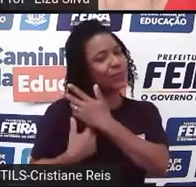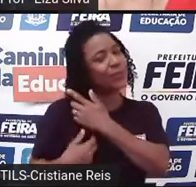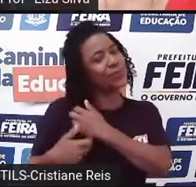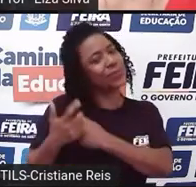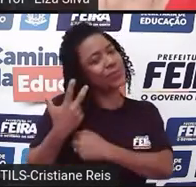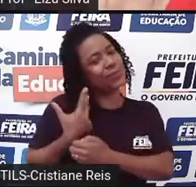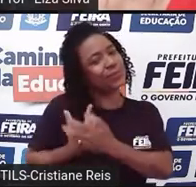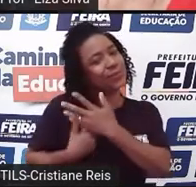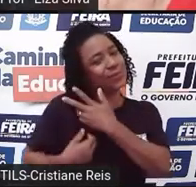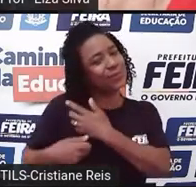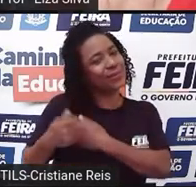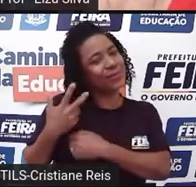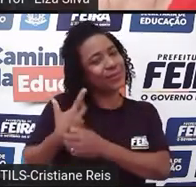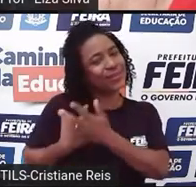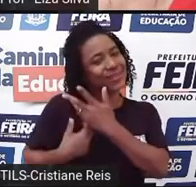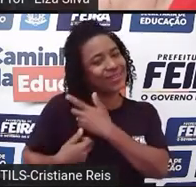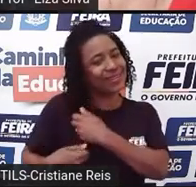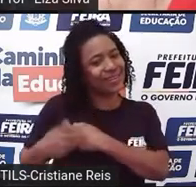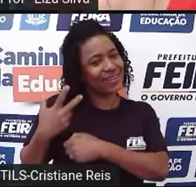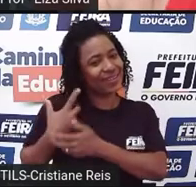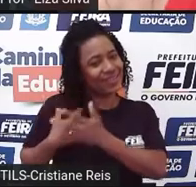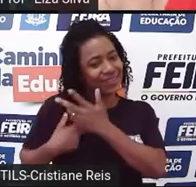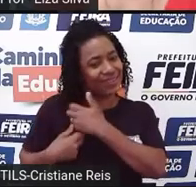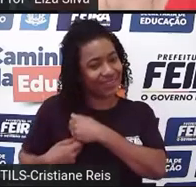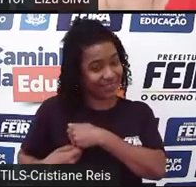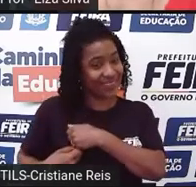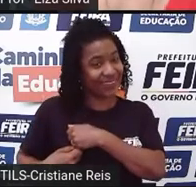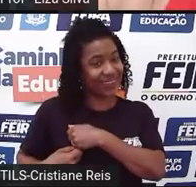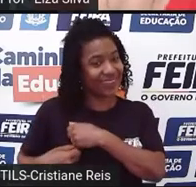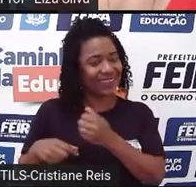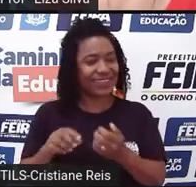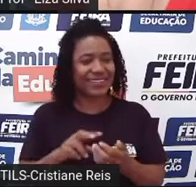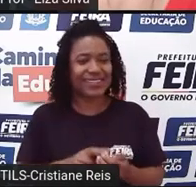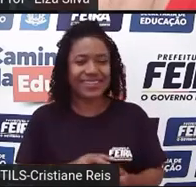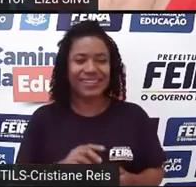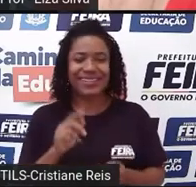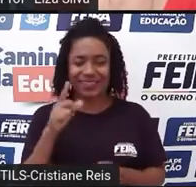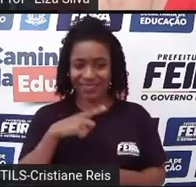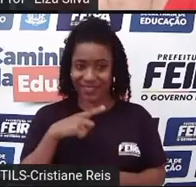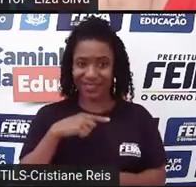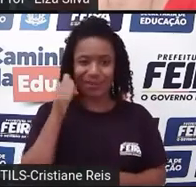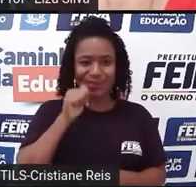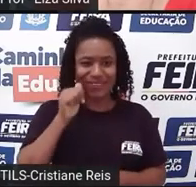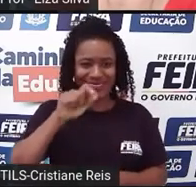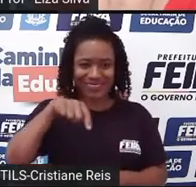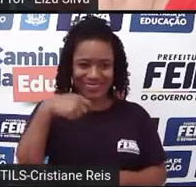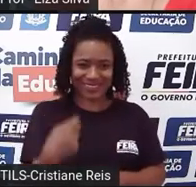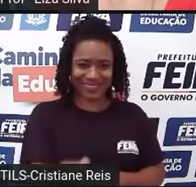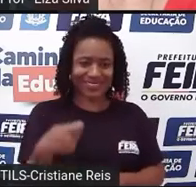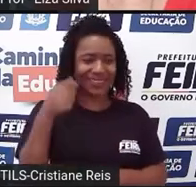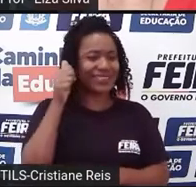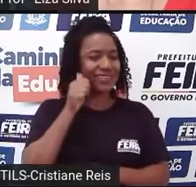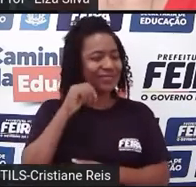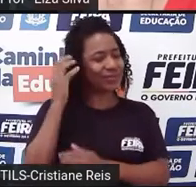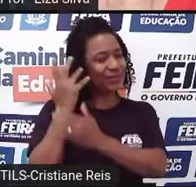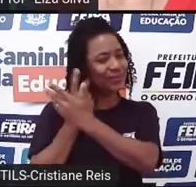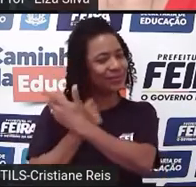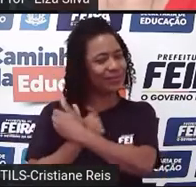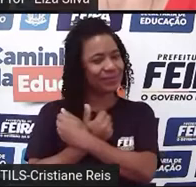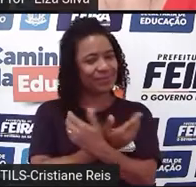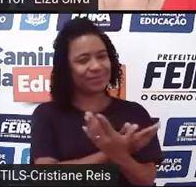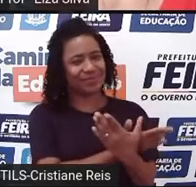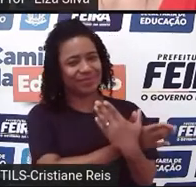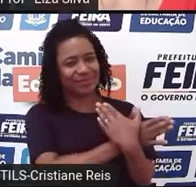fadas, que é o The Little Mermaid, a pequena sereia. Neste outro